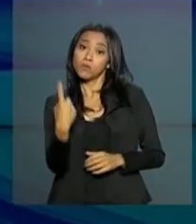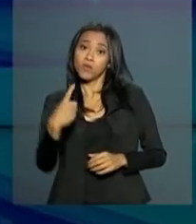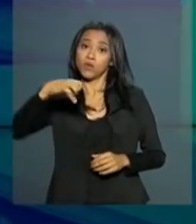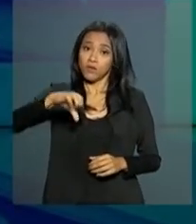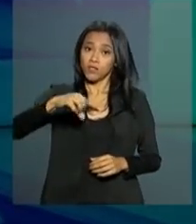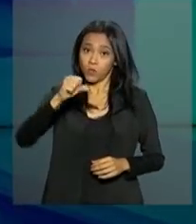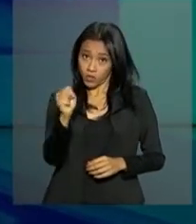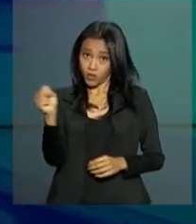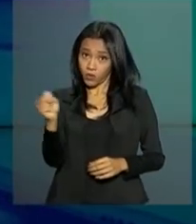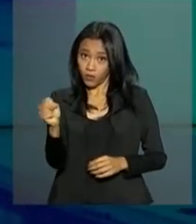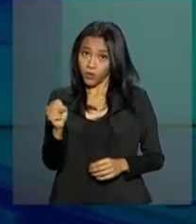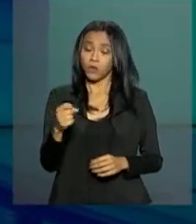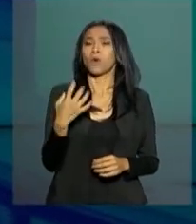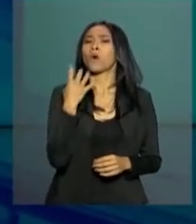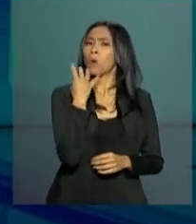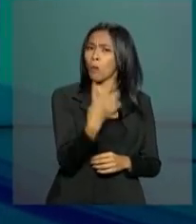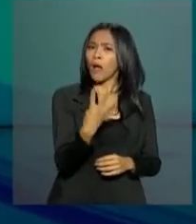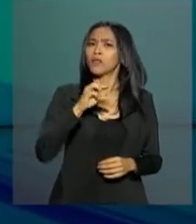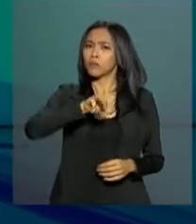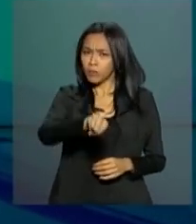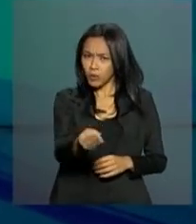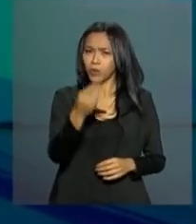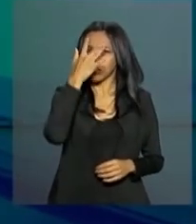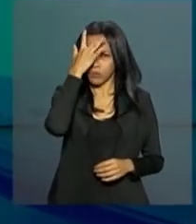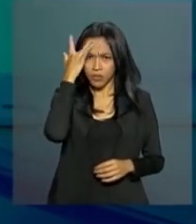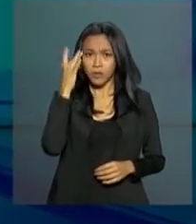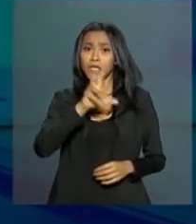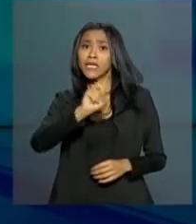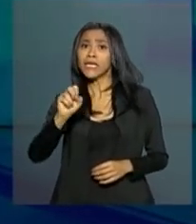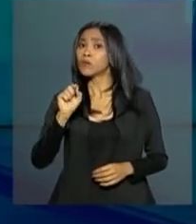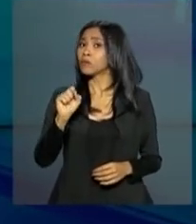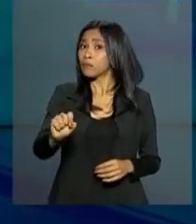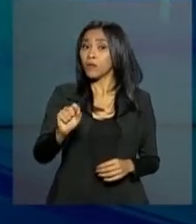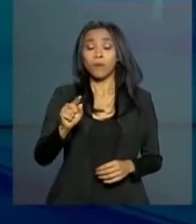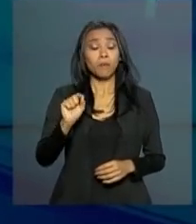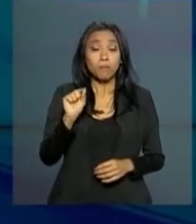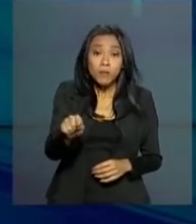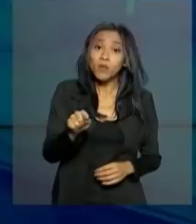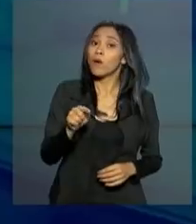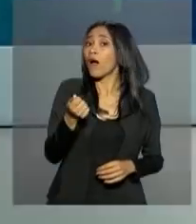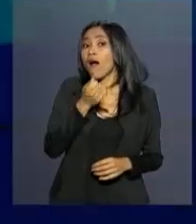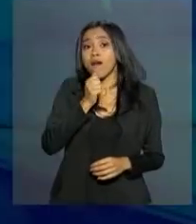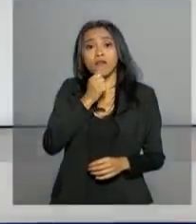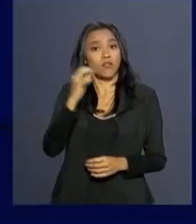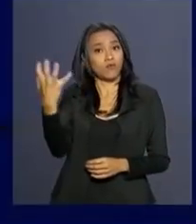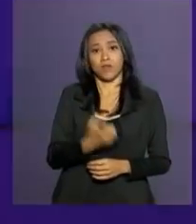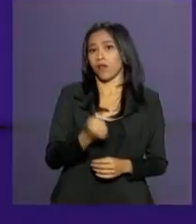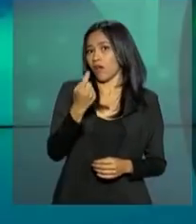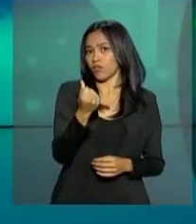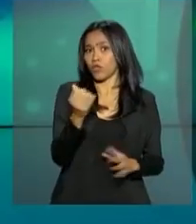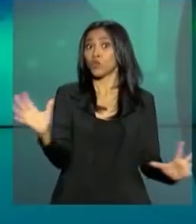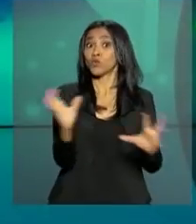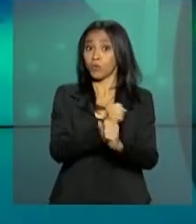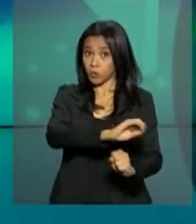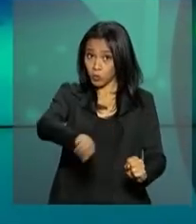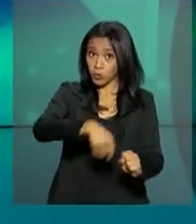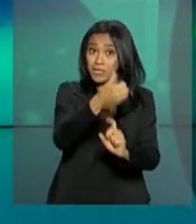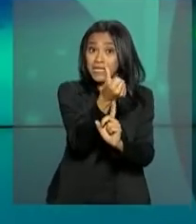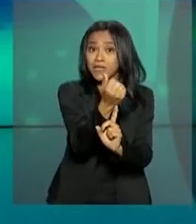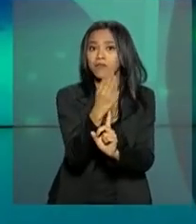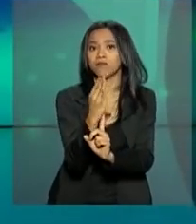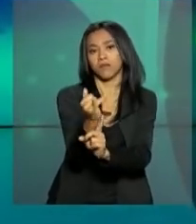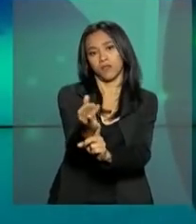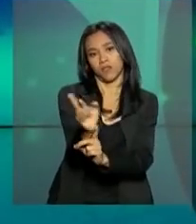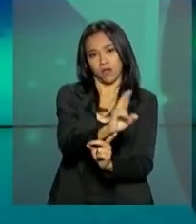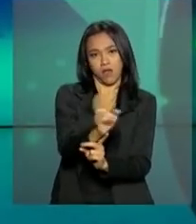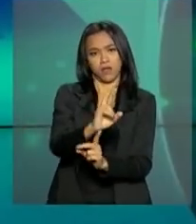4 milhões e meio de pessoas nessa faixa etária ainda não resgataram o dinheiro, totalizando mais de 6 bilhões de reais. O valor está